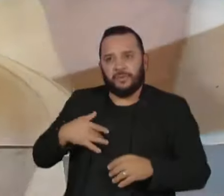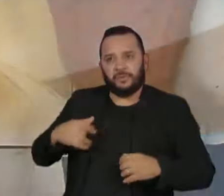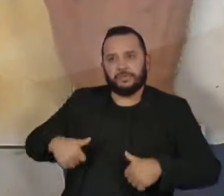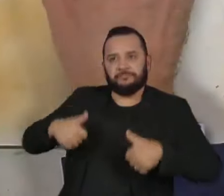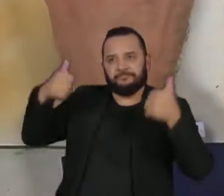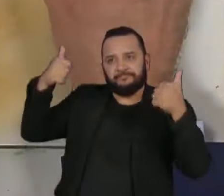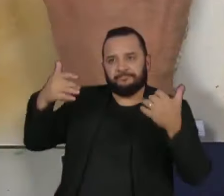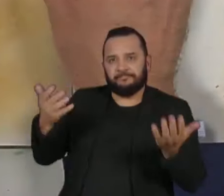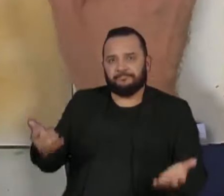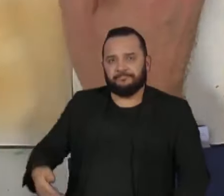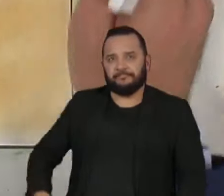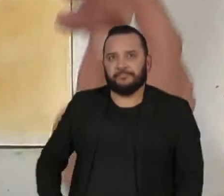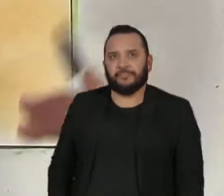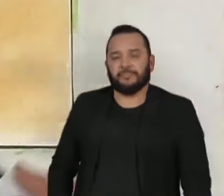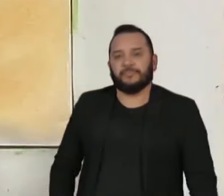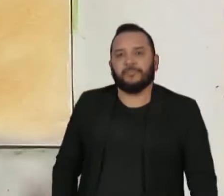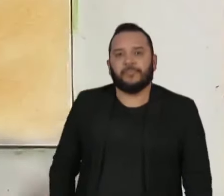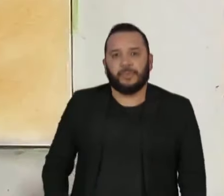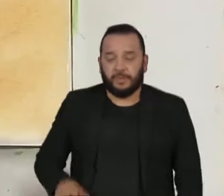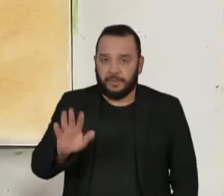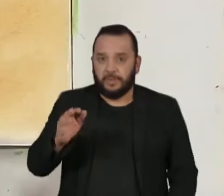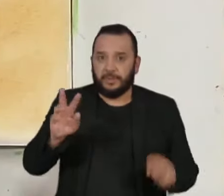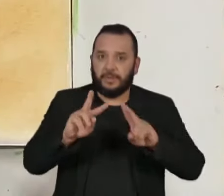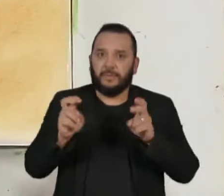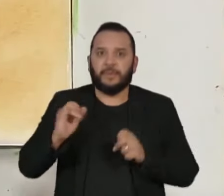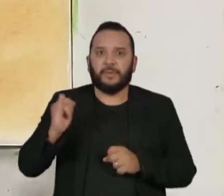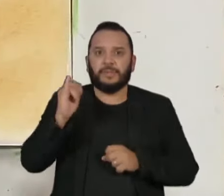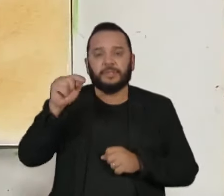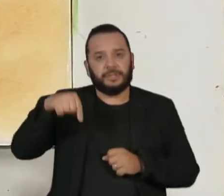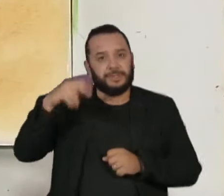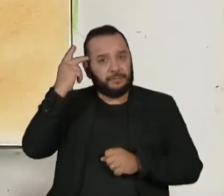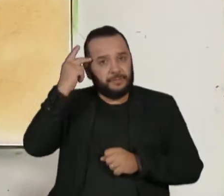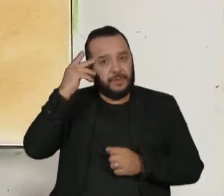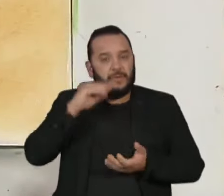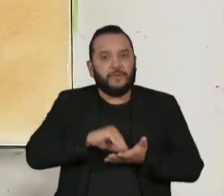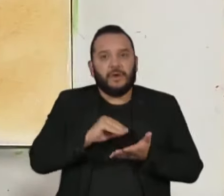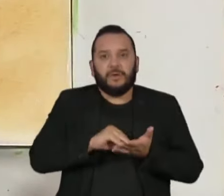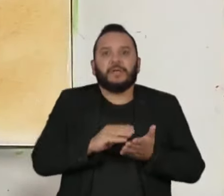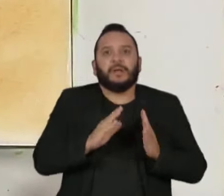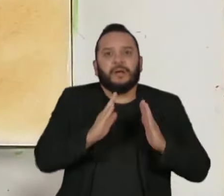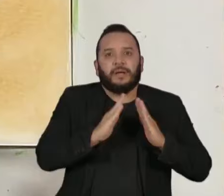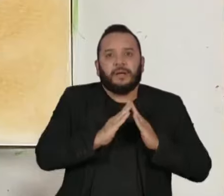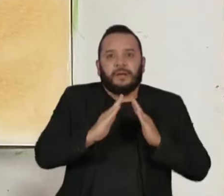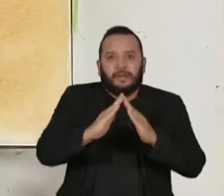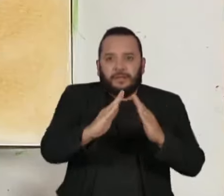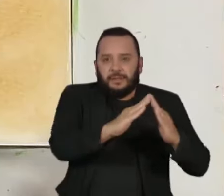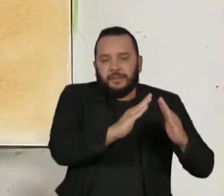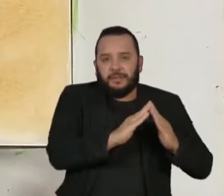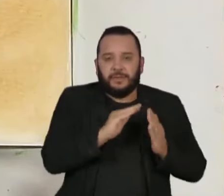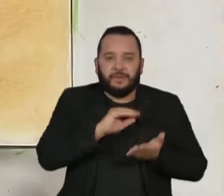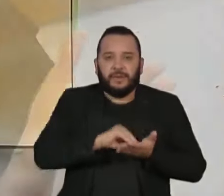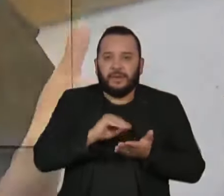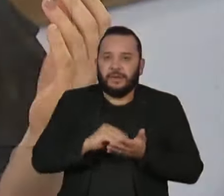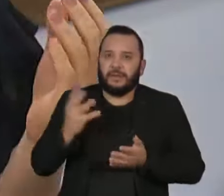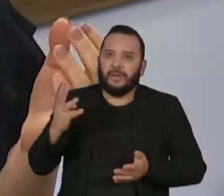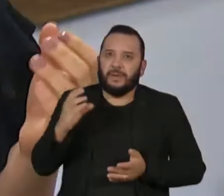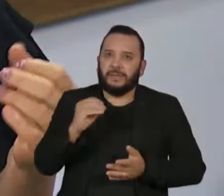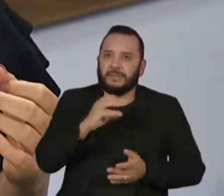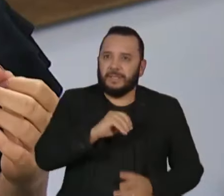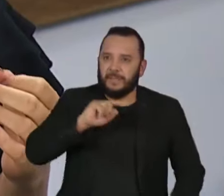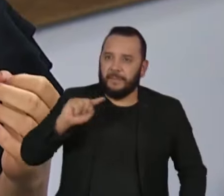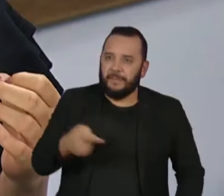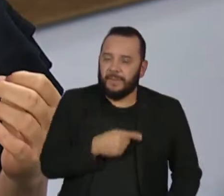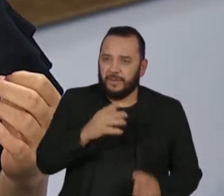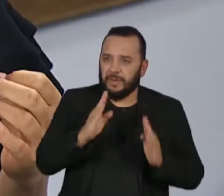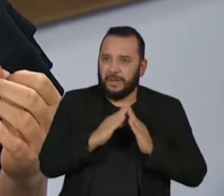Candidata, eu queria falar sobre uma questão muito importante para a cidade de São Paulo, que é a falta de moradia. A gente tem um déficit de cerca de 400 mil moradias em São